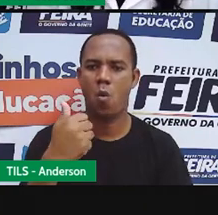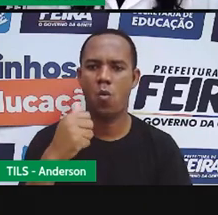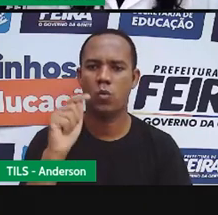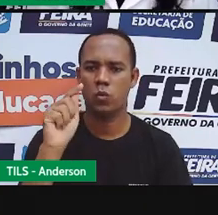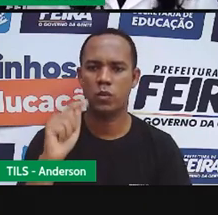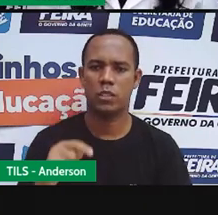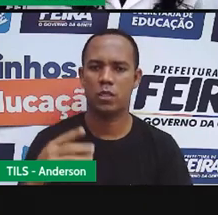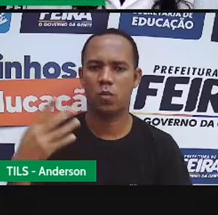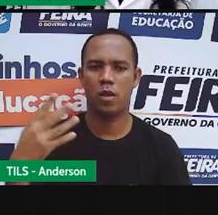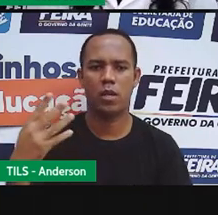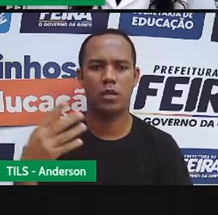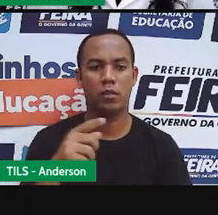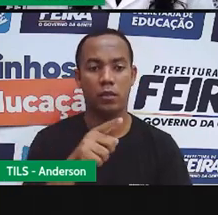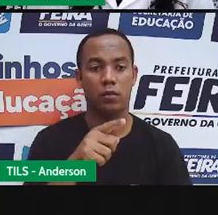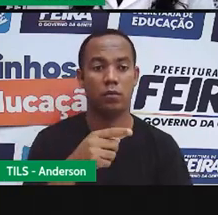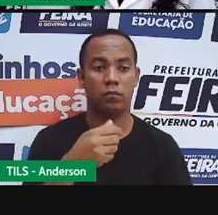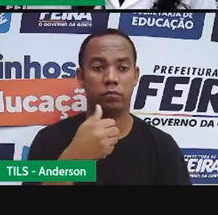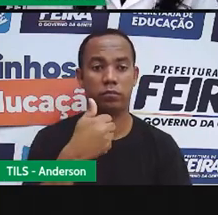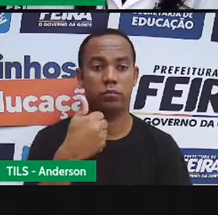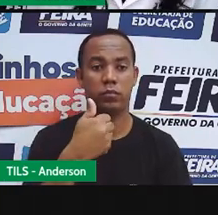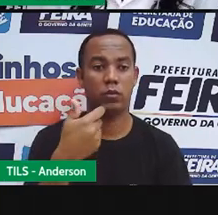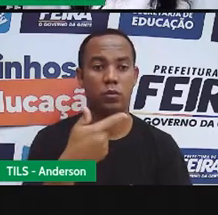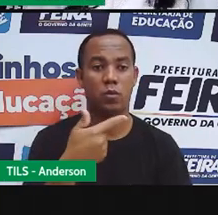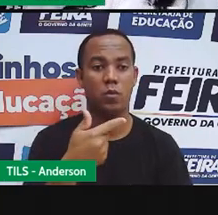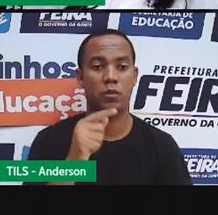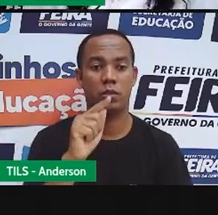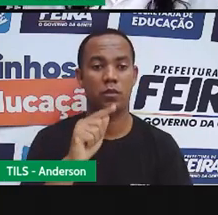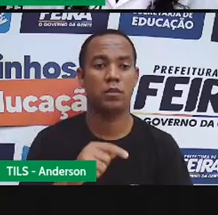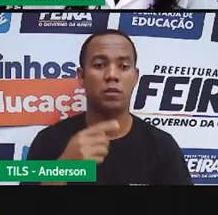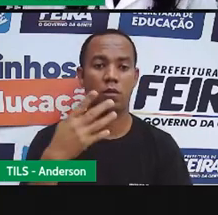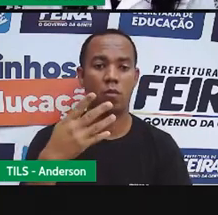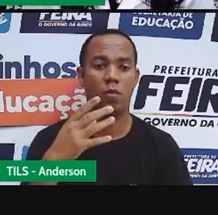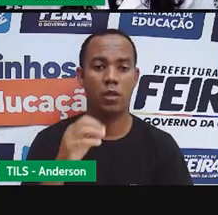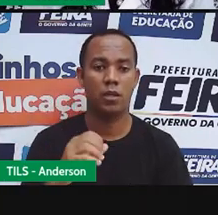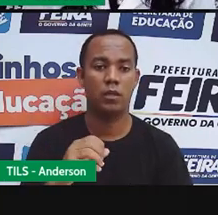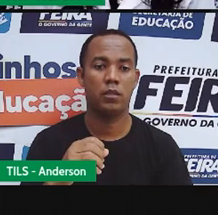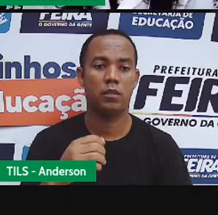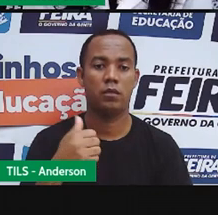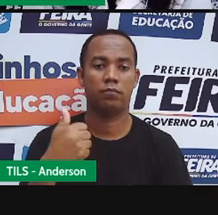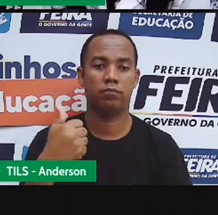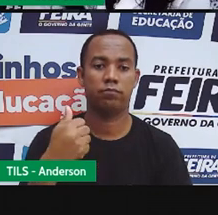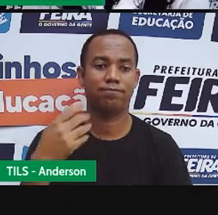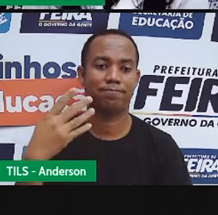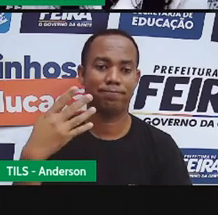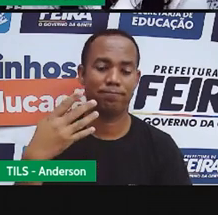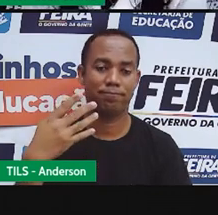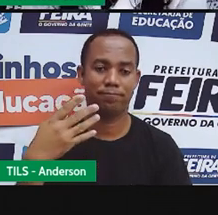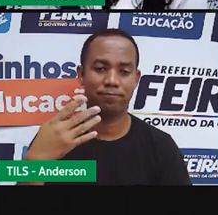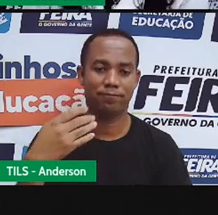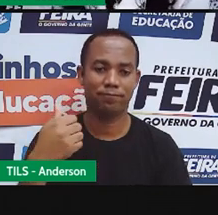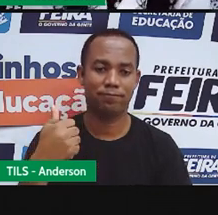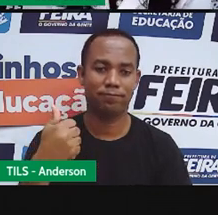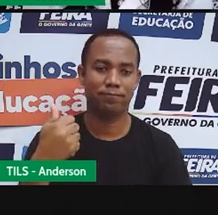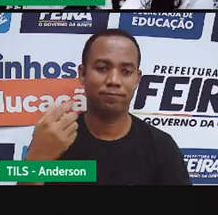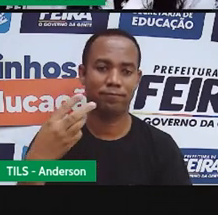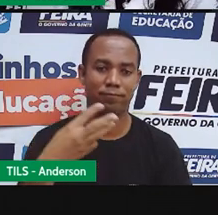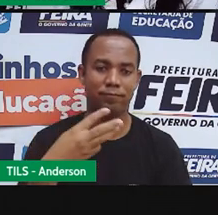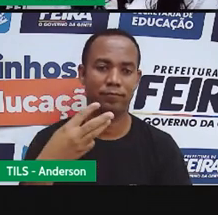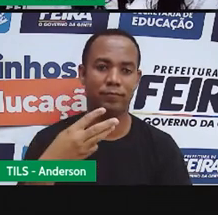quarenta, doze e quarenta, treze e quarenta, quatorze e quarenta,